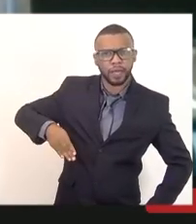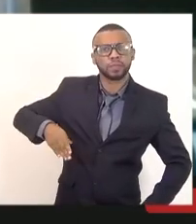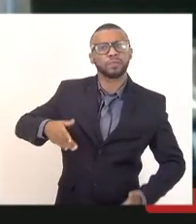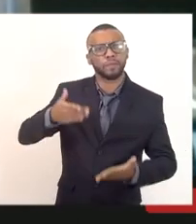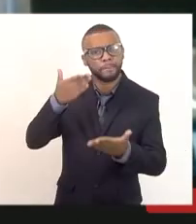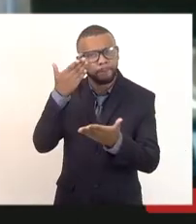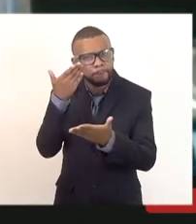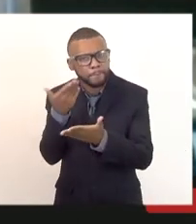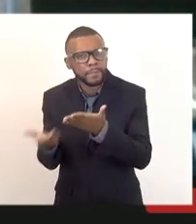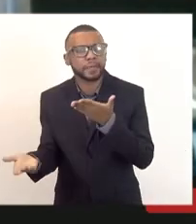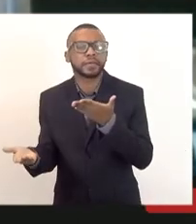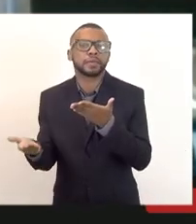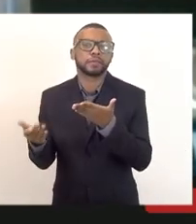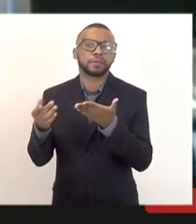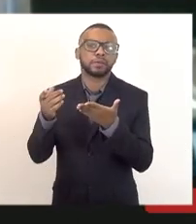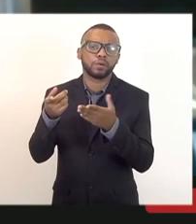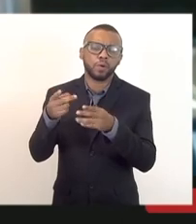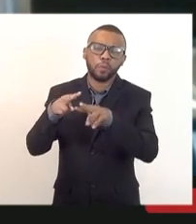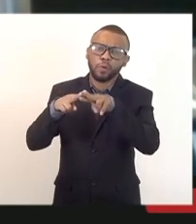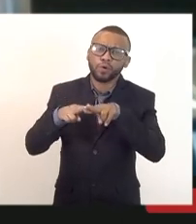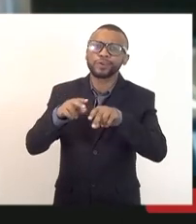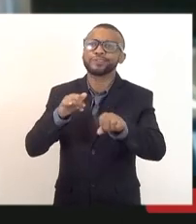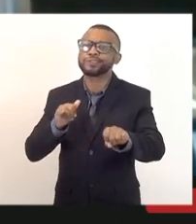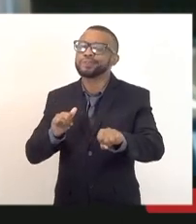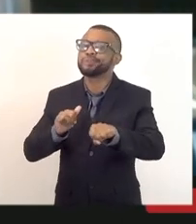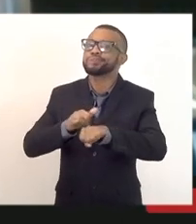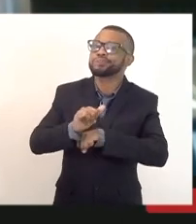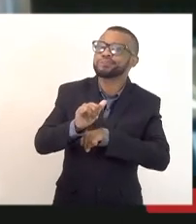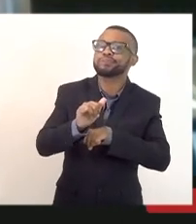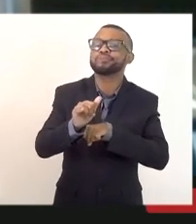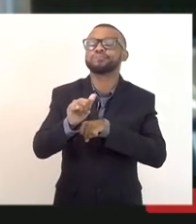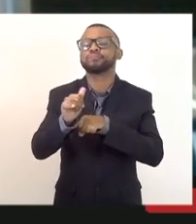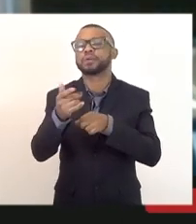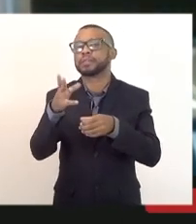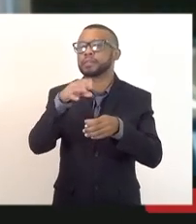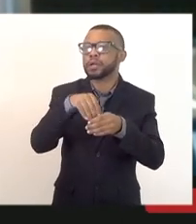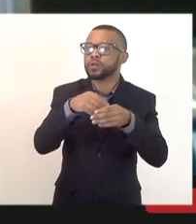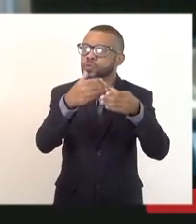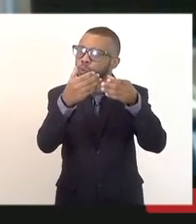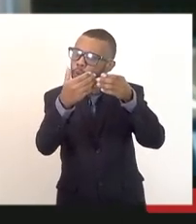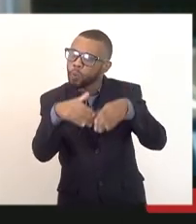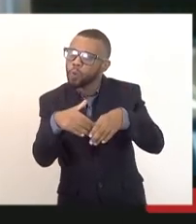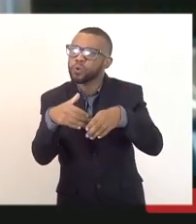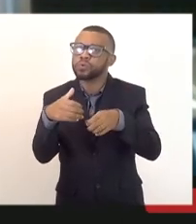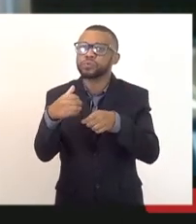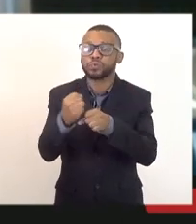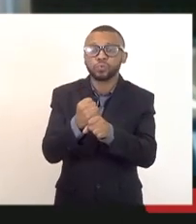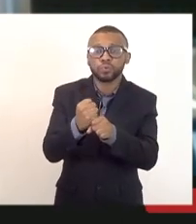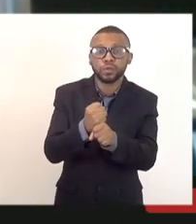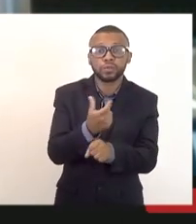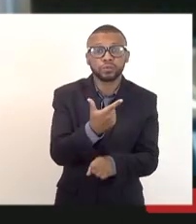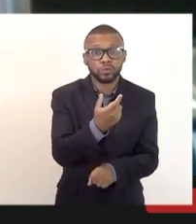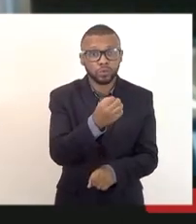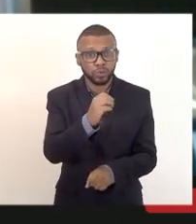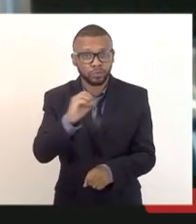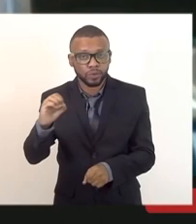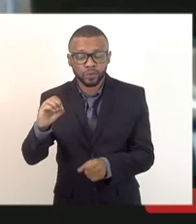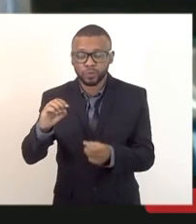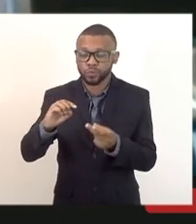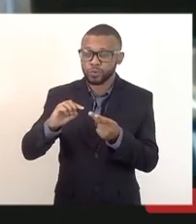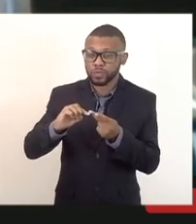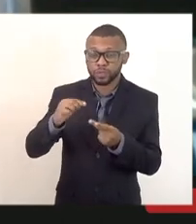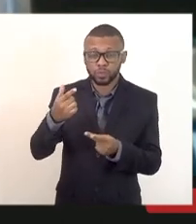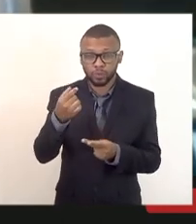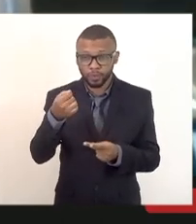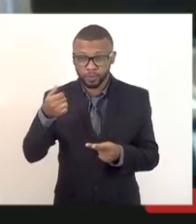devido a fraudes nos concursos dos anos de 2000 e 2002. Então, é sempre